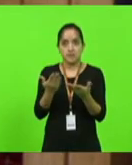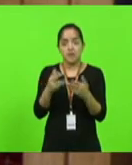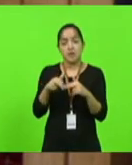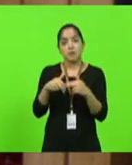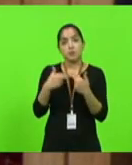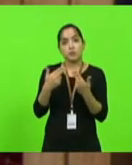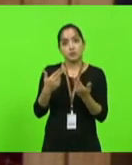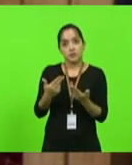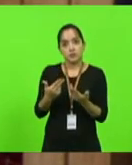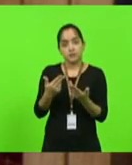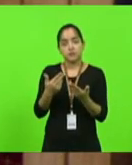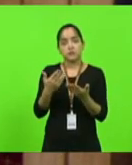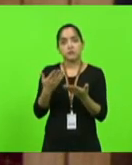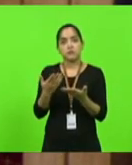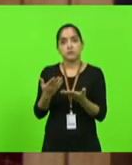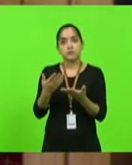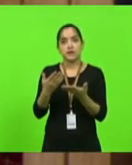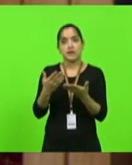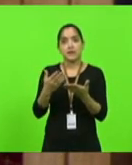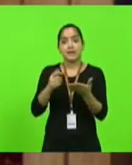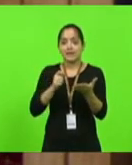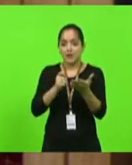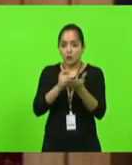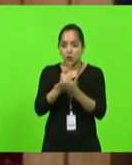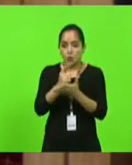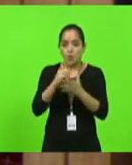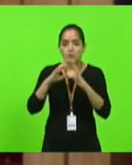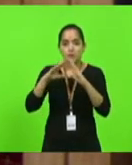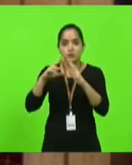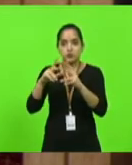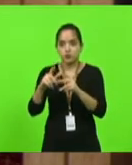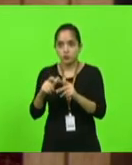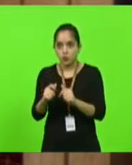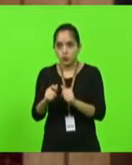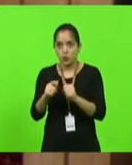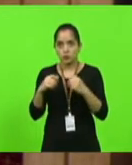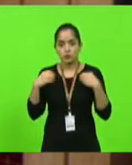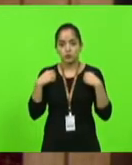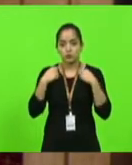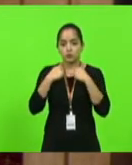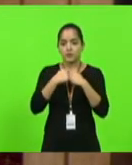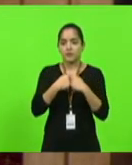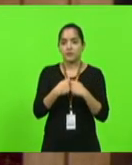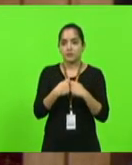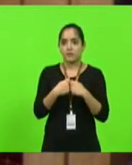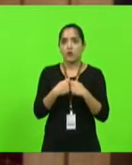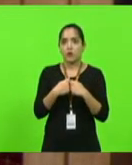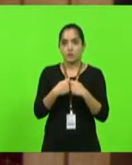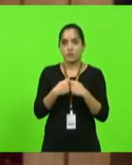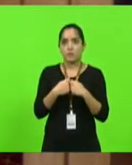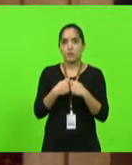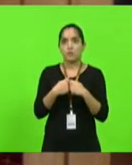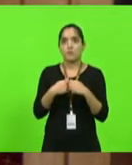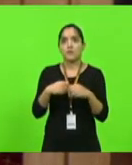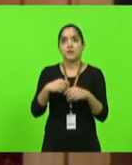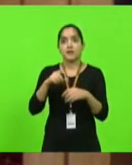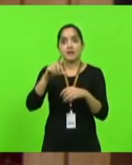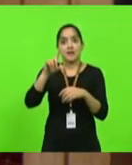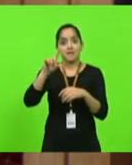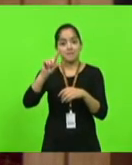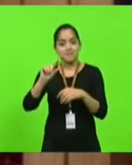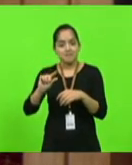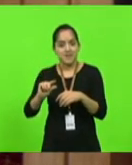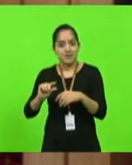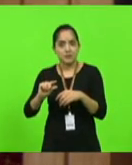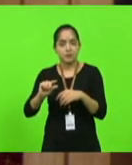eu quero aqui insistir que a compra global do uniforme escolar, ela sai muito mais em conta para o estado